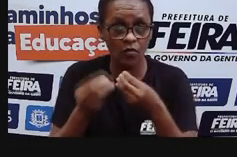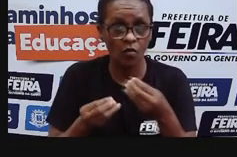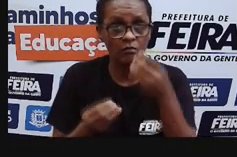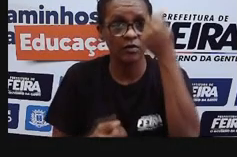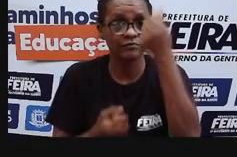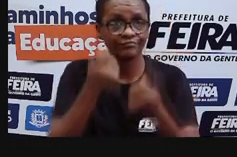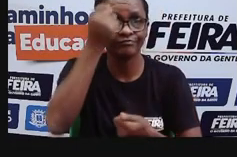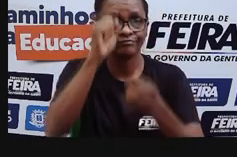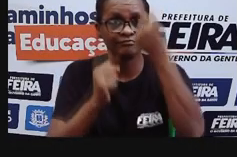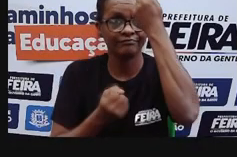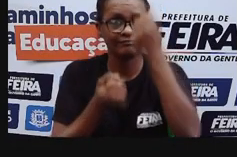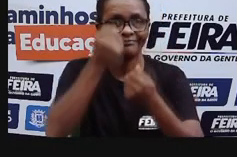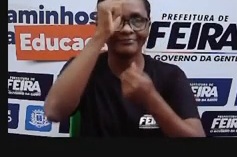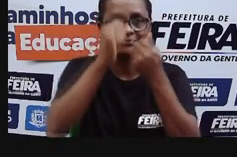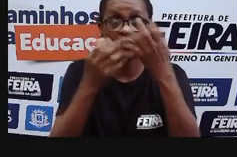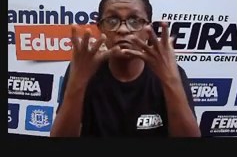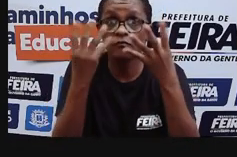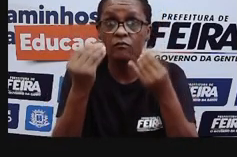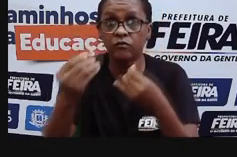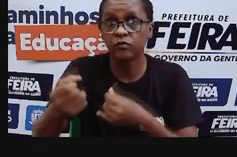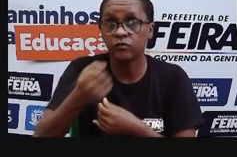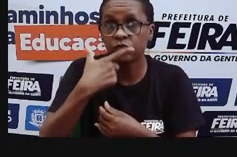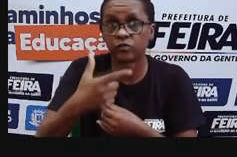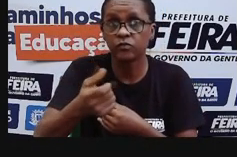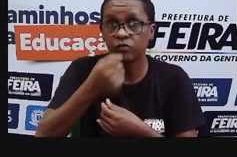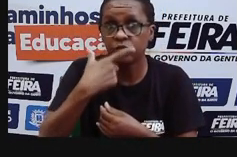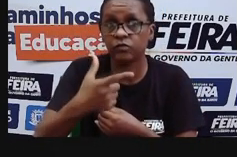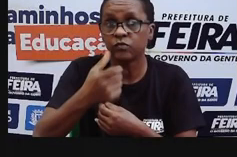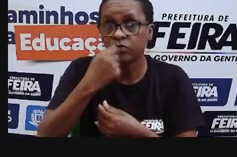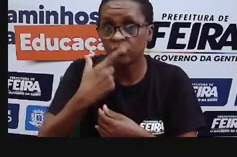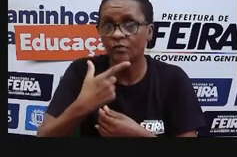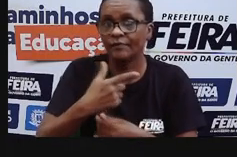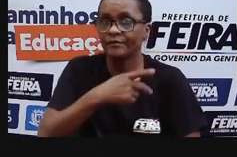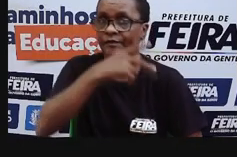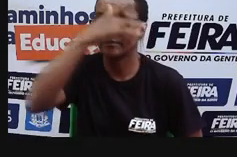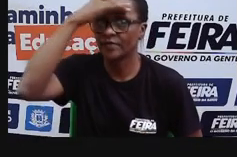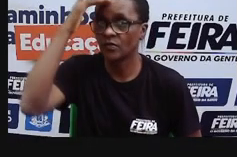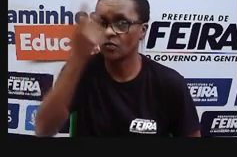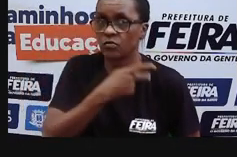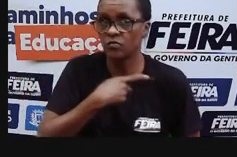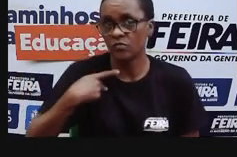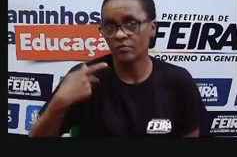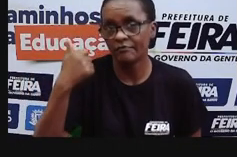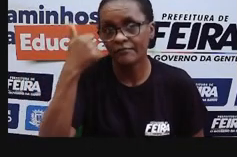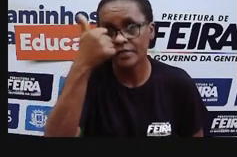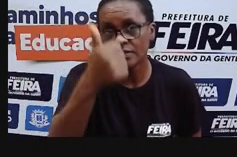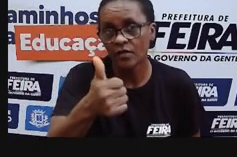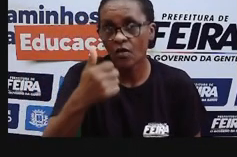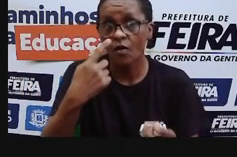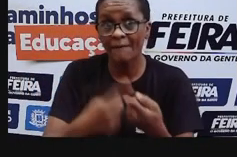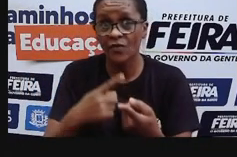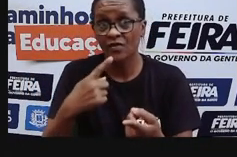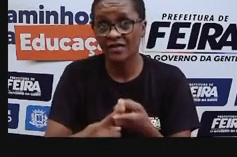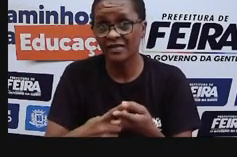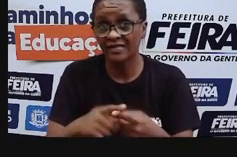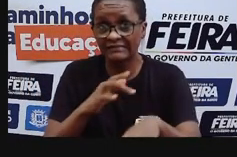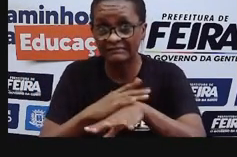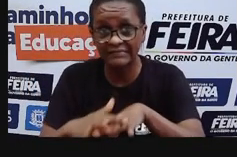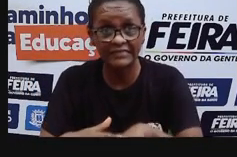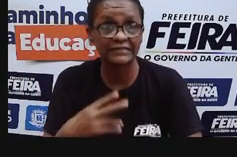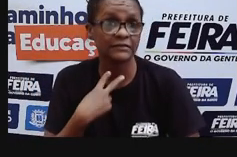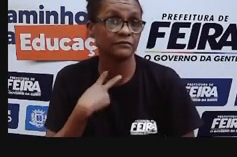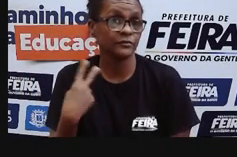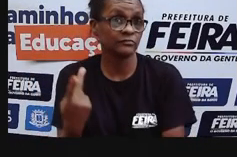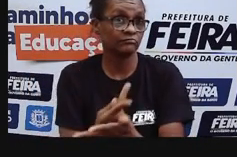dessa substância que é tão importante para as pessoas que têm essa comorbidade, através de